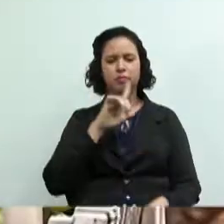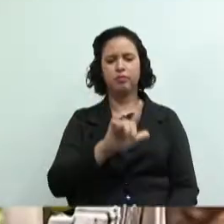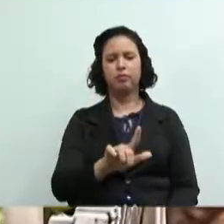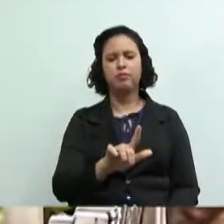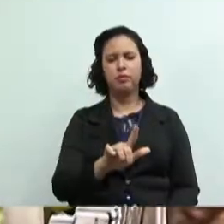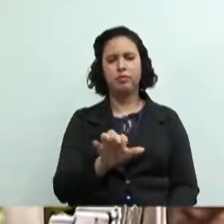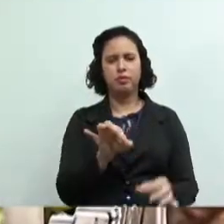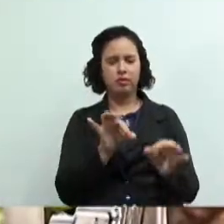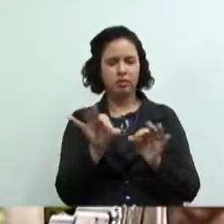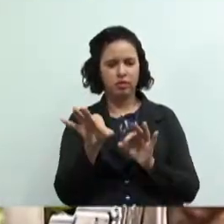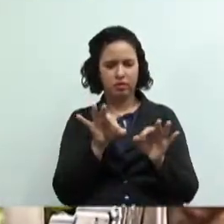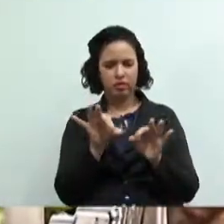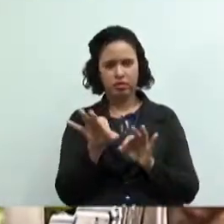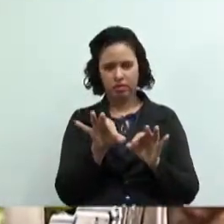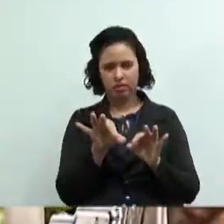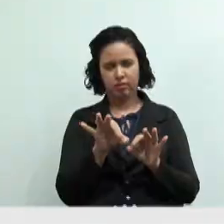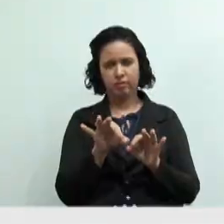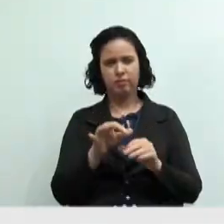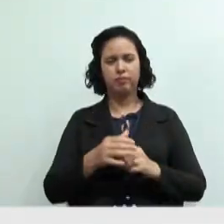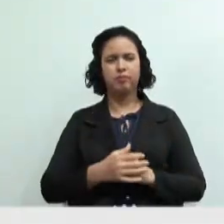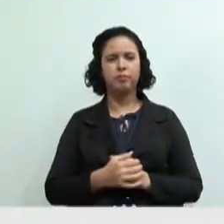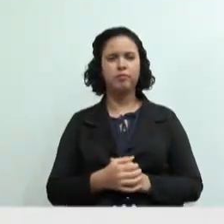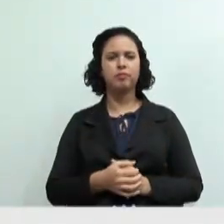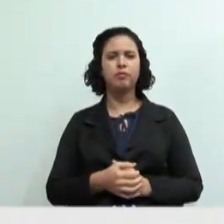forma organizada e solidária